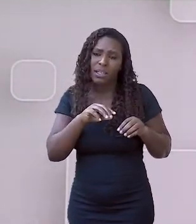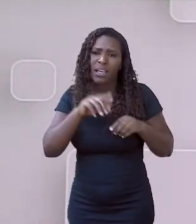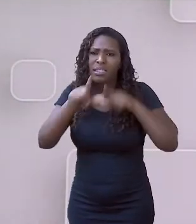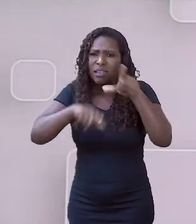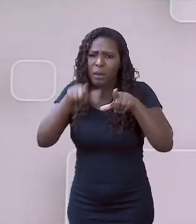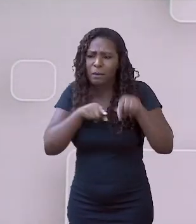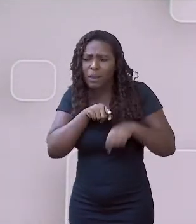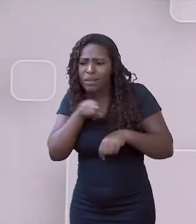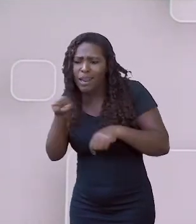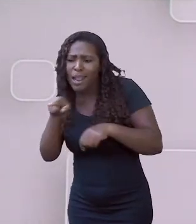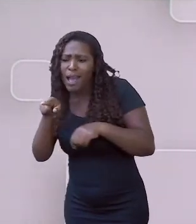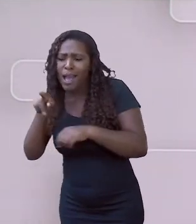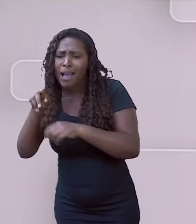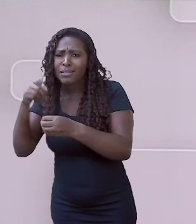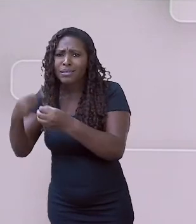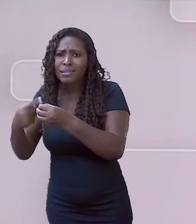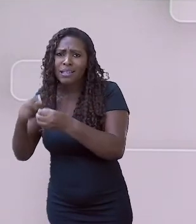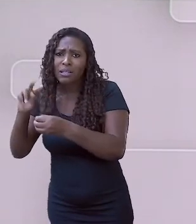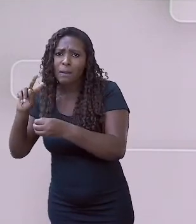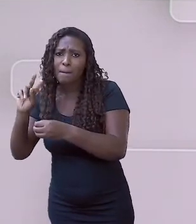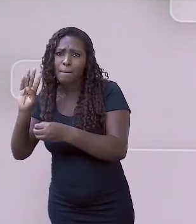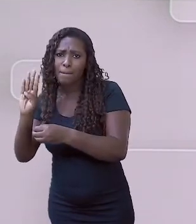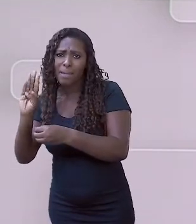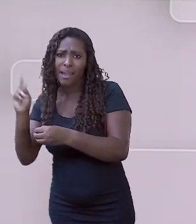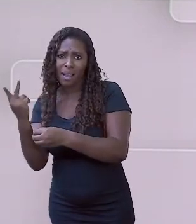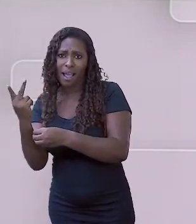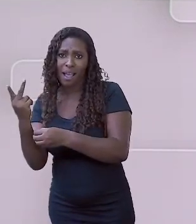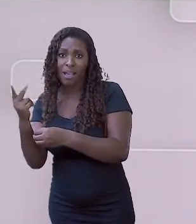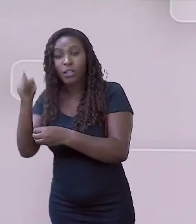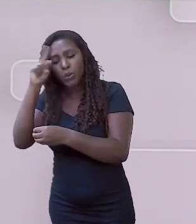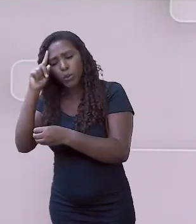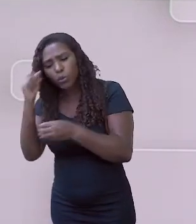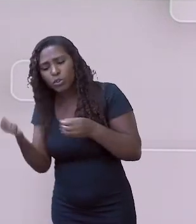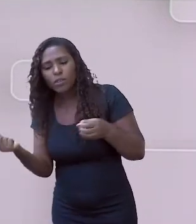vai e volta, sempre. Ok?